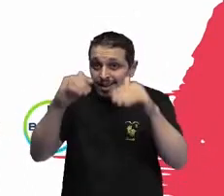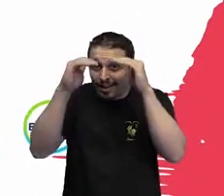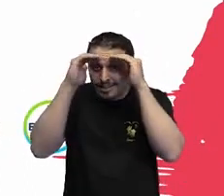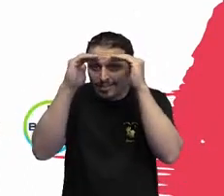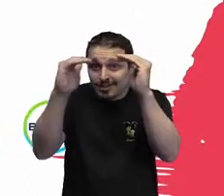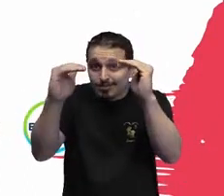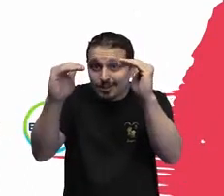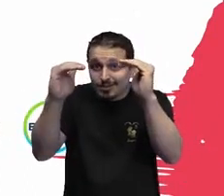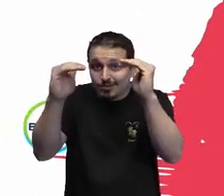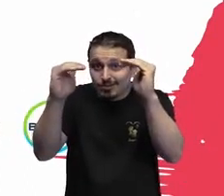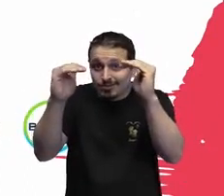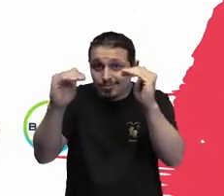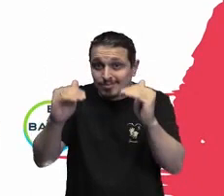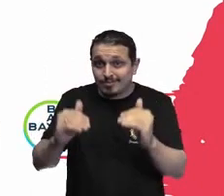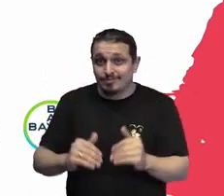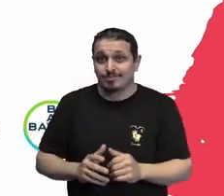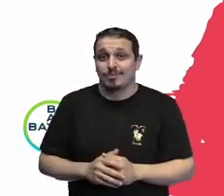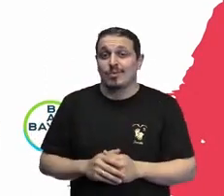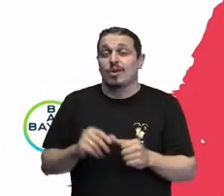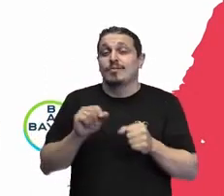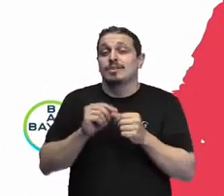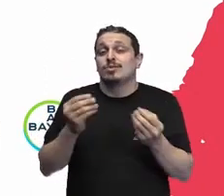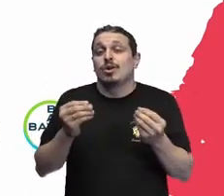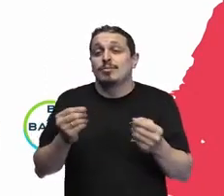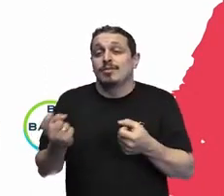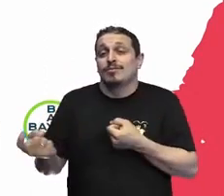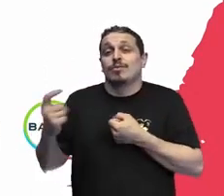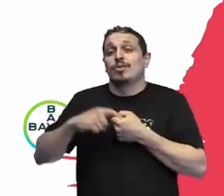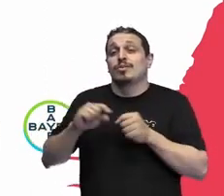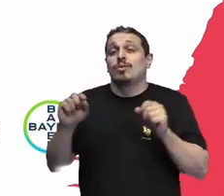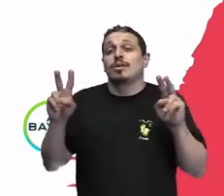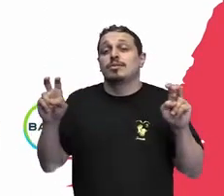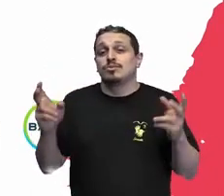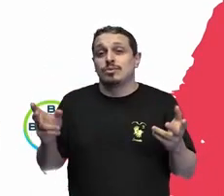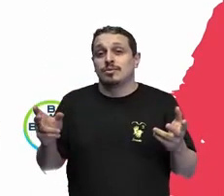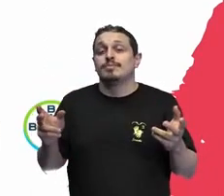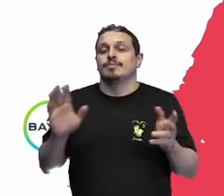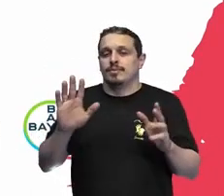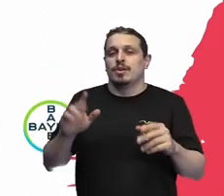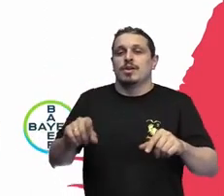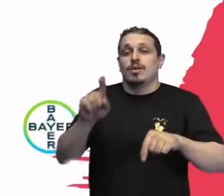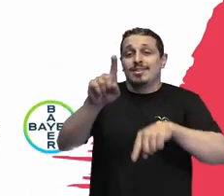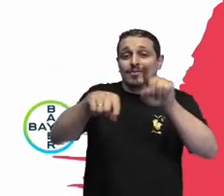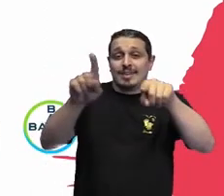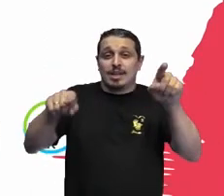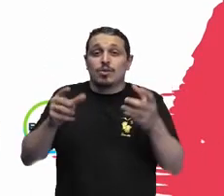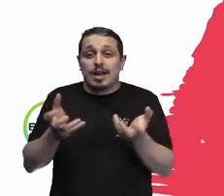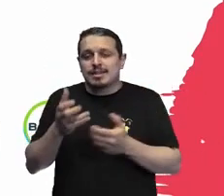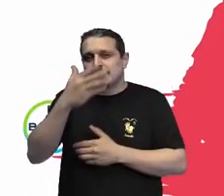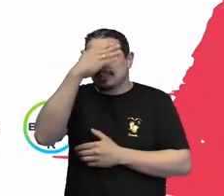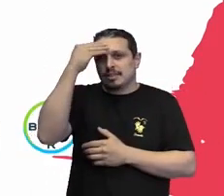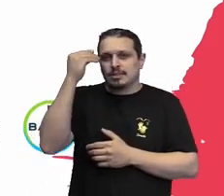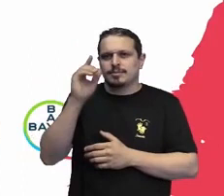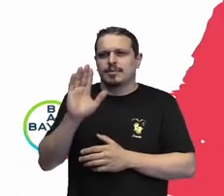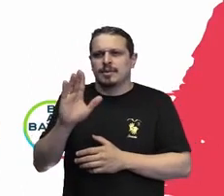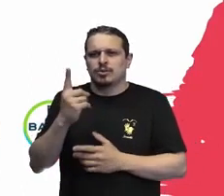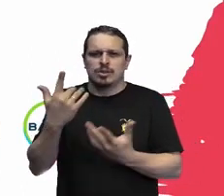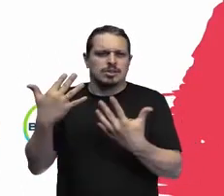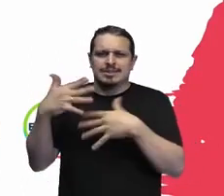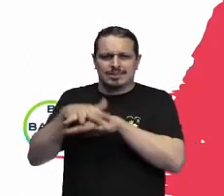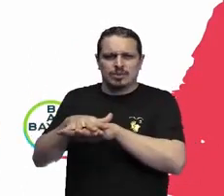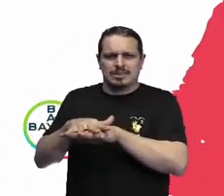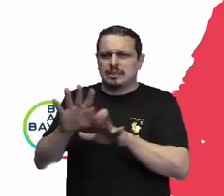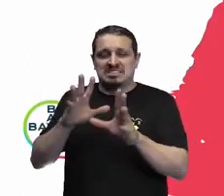ela está dada, basta você olhar em torno, a gente brinca, né, no teste do pescoço, olha para um lado, olha para o outro, olha ao redor de si,